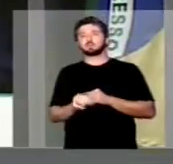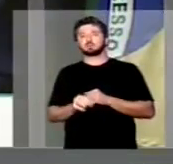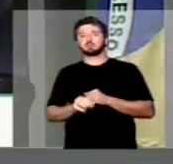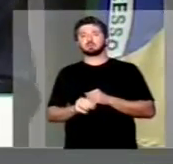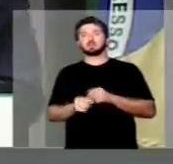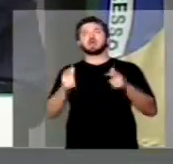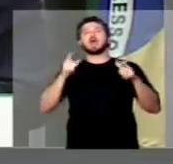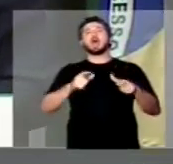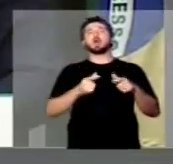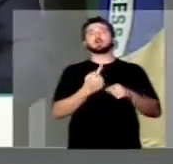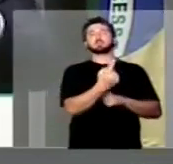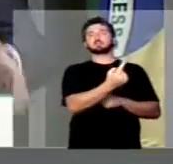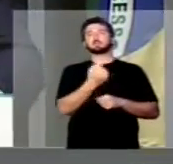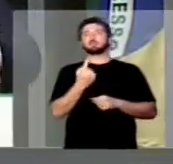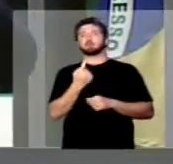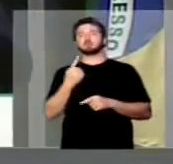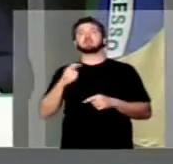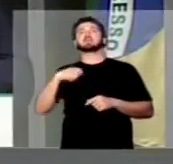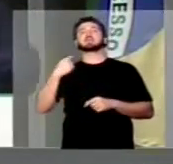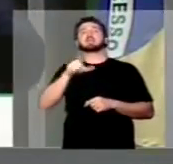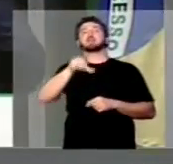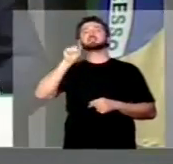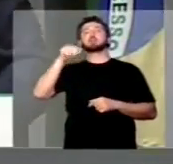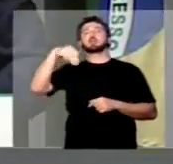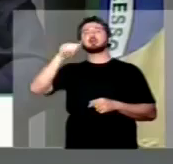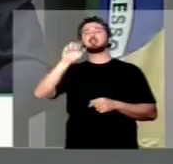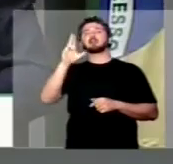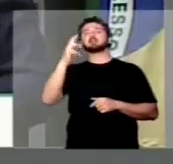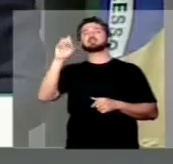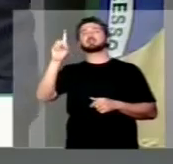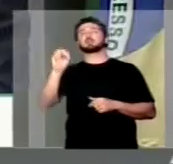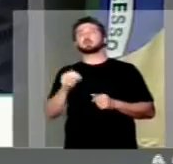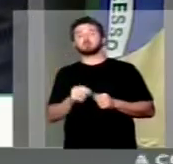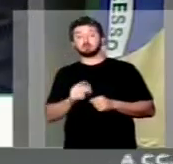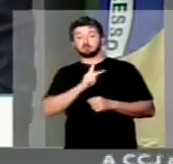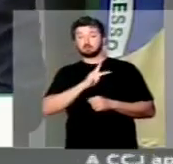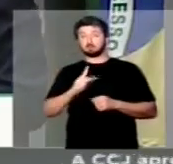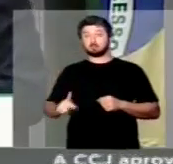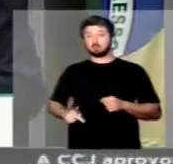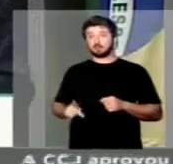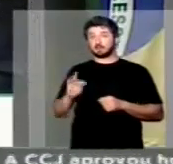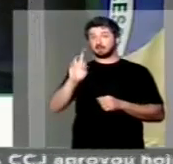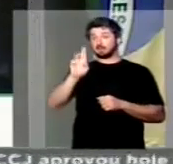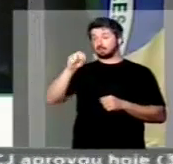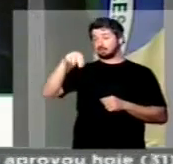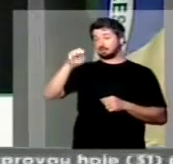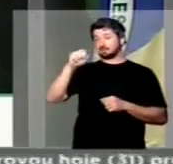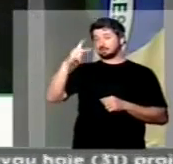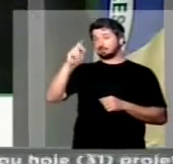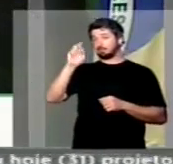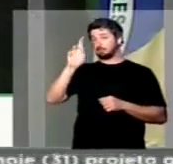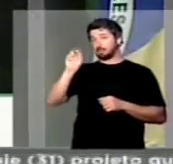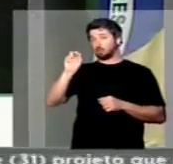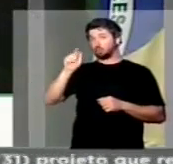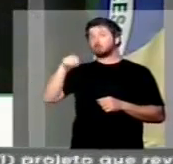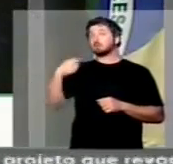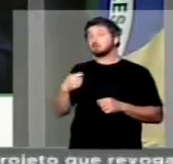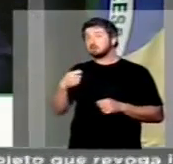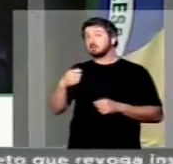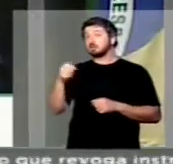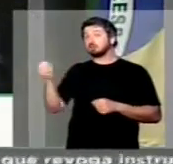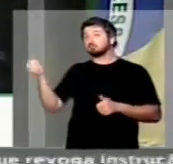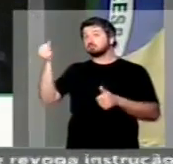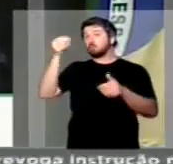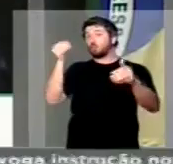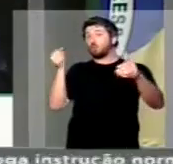onde vem Sérgio Machado? Por quem foi nomeado Sérgio Machado presidente da Transpetro? Quem nomeou o senhor